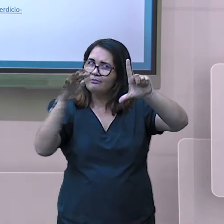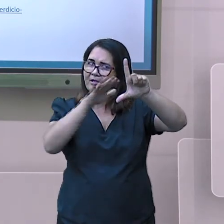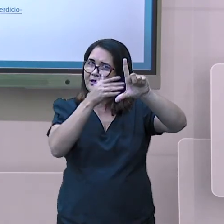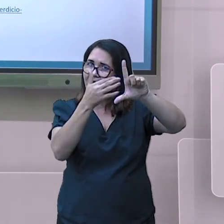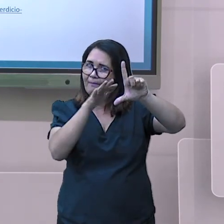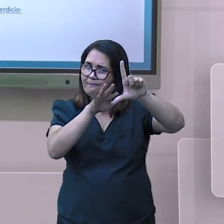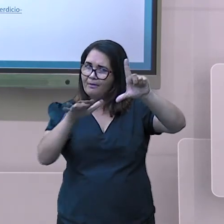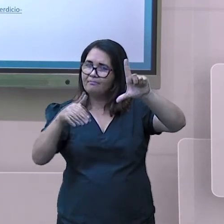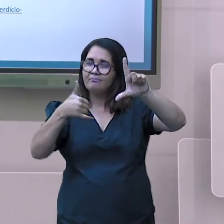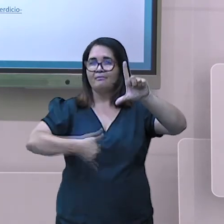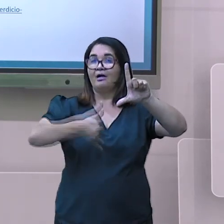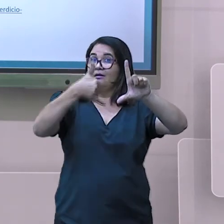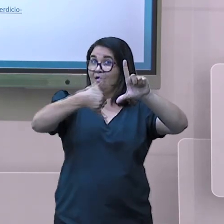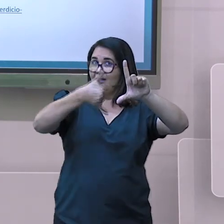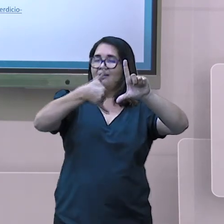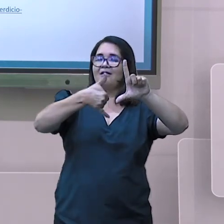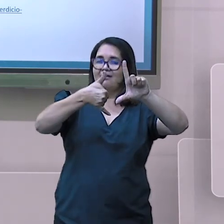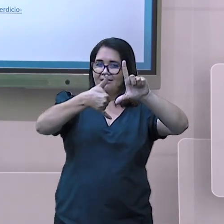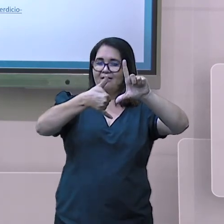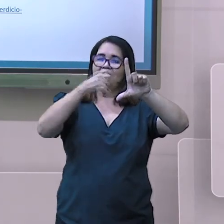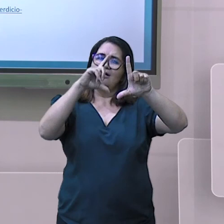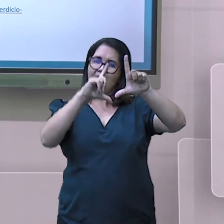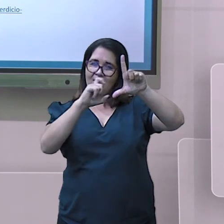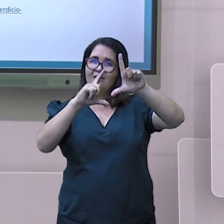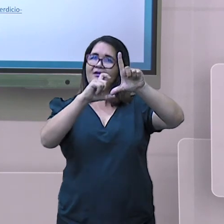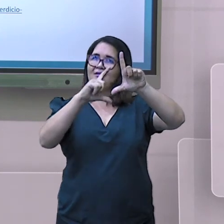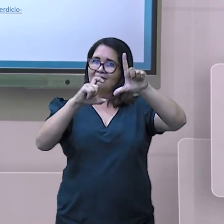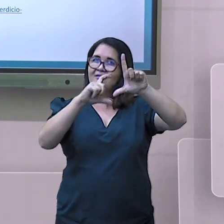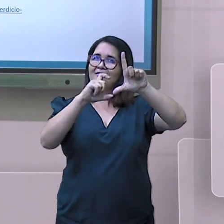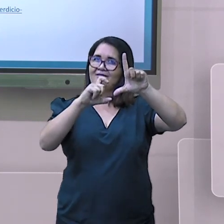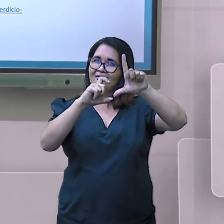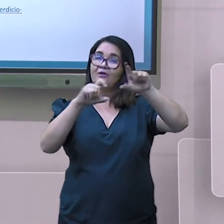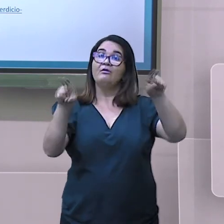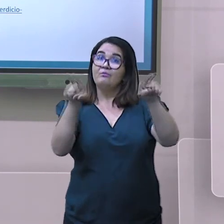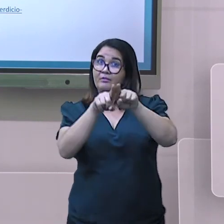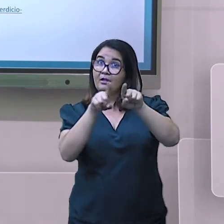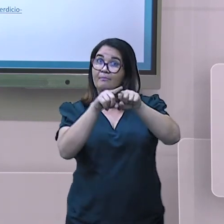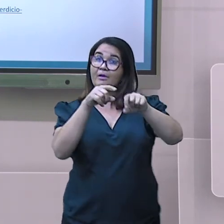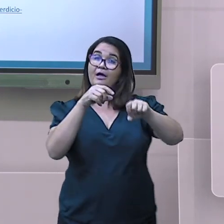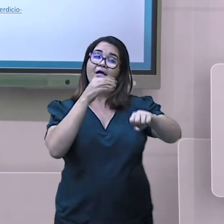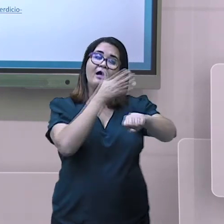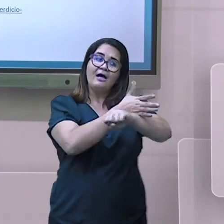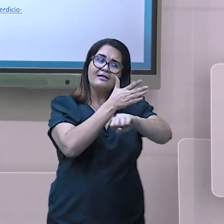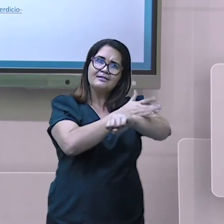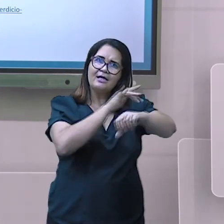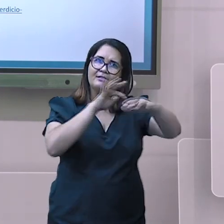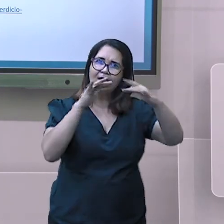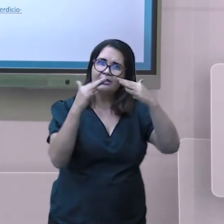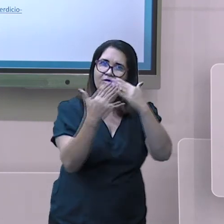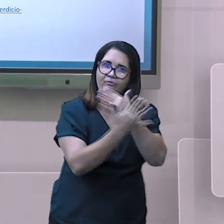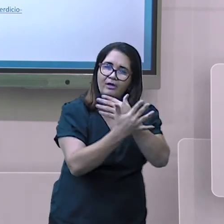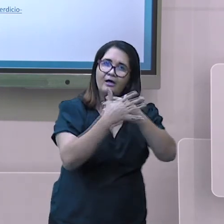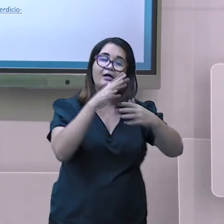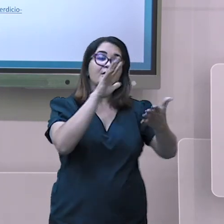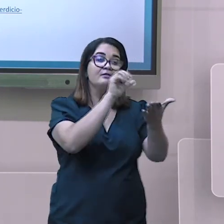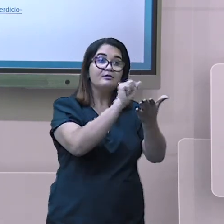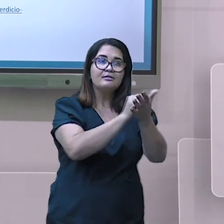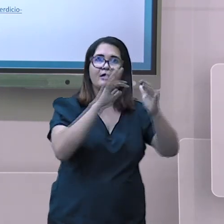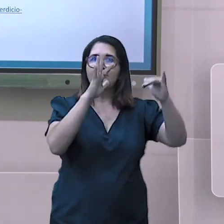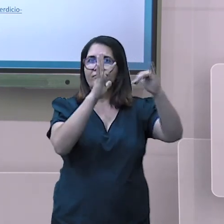Aponte a câmera do seu celular na imagem que aparece no canto da tela. Se inscreva no nosso canal no YouTube,